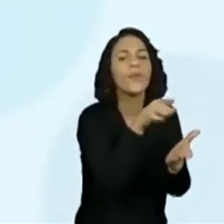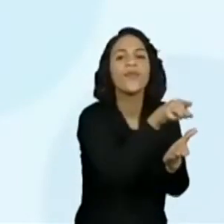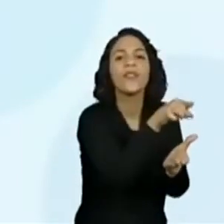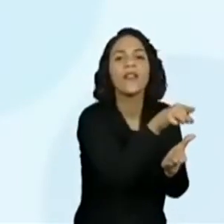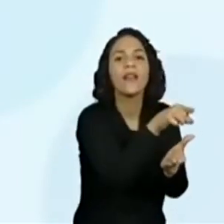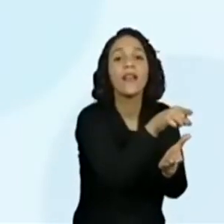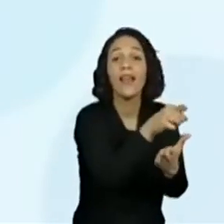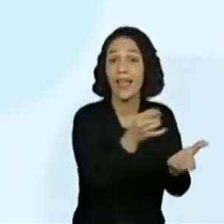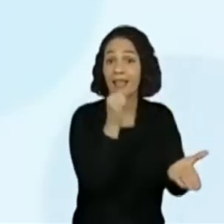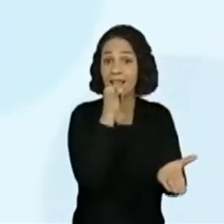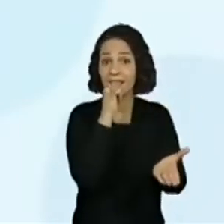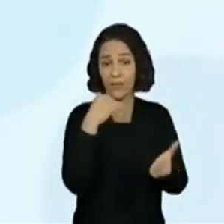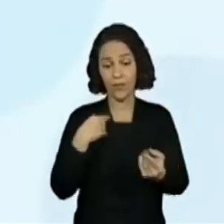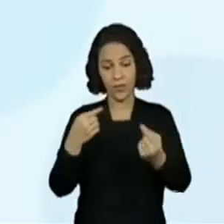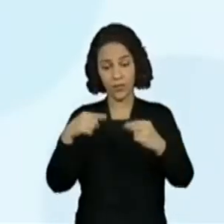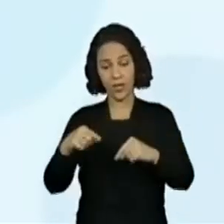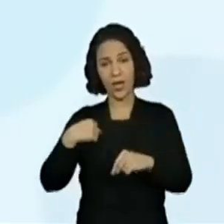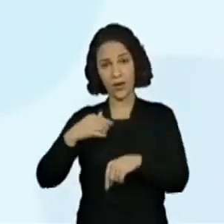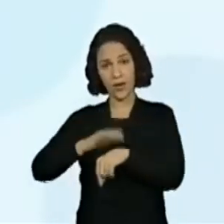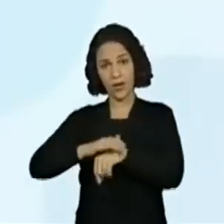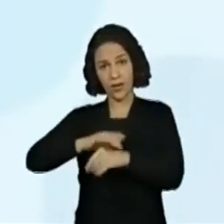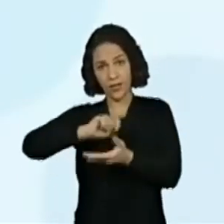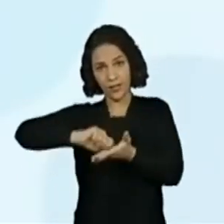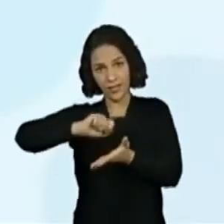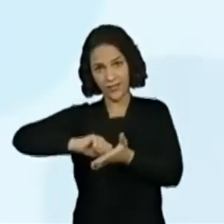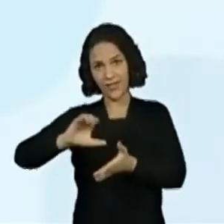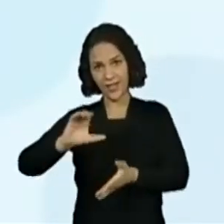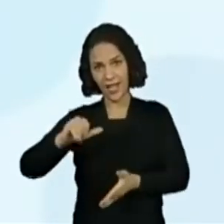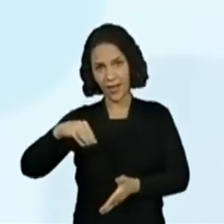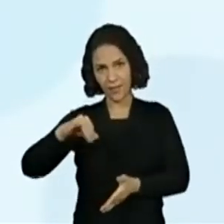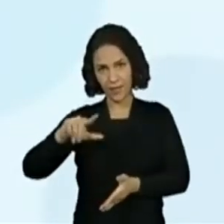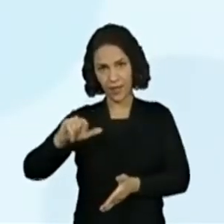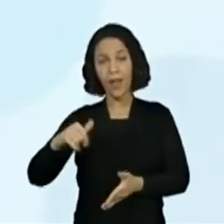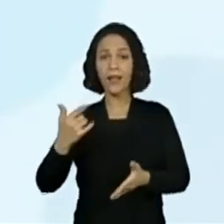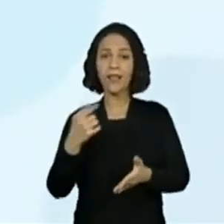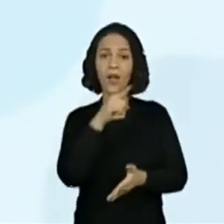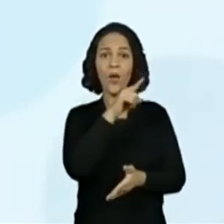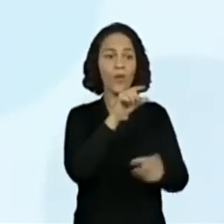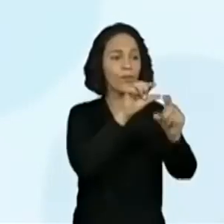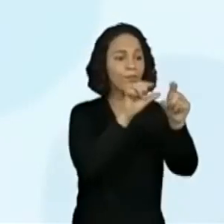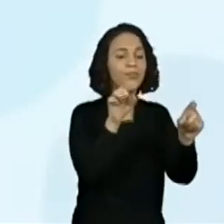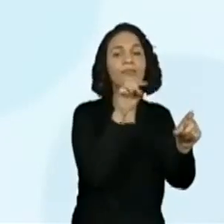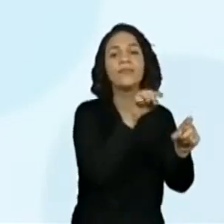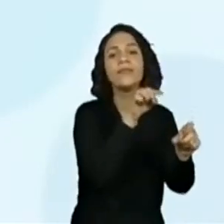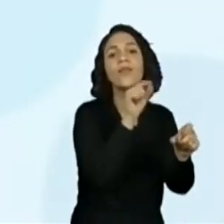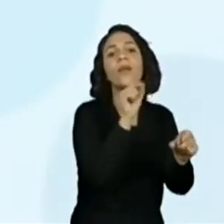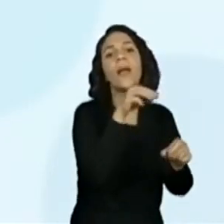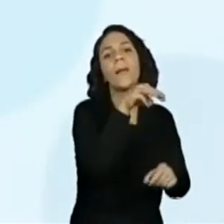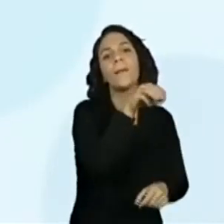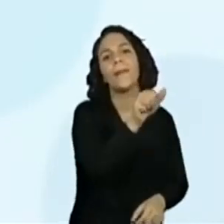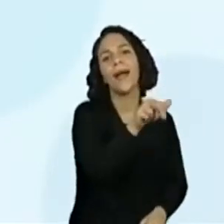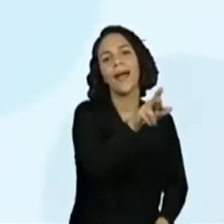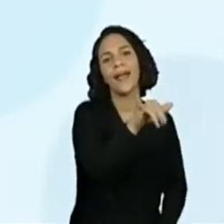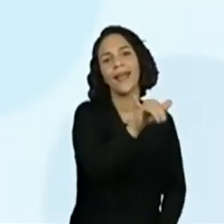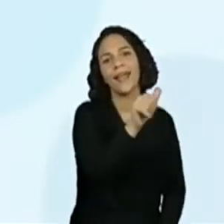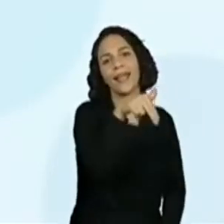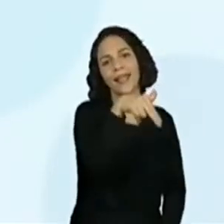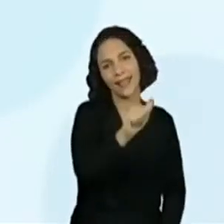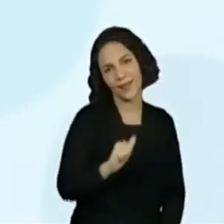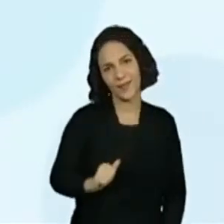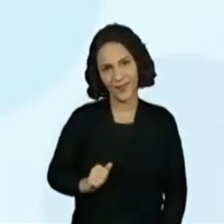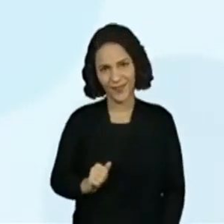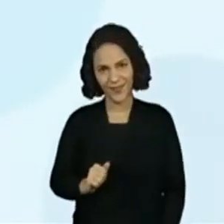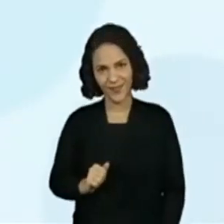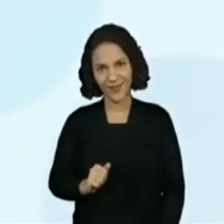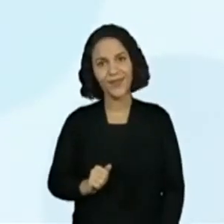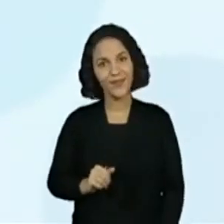Se eu já marquei a Camila. que foi quem escreveu? Eu posso pôr essa setinha marcando aqui, ó. Mariana. A